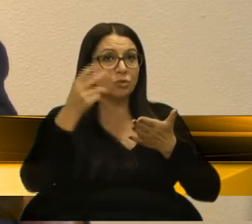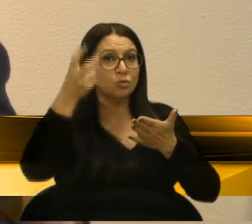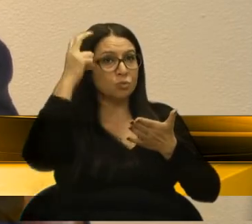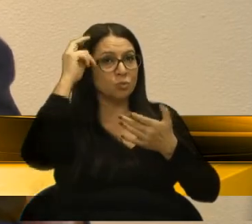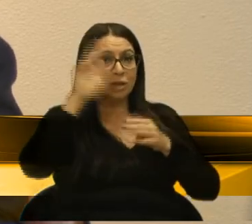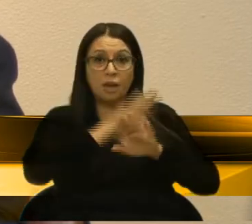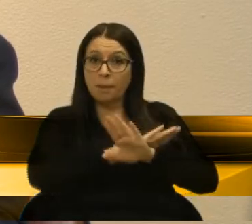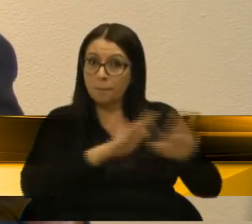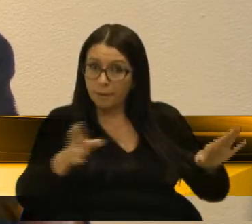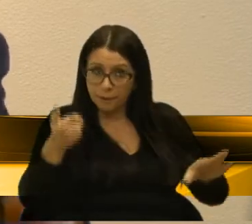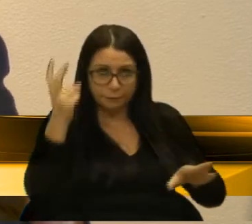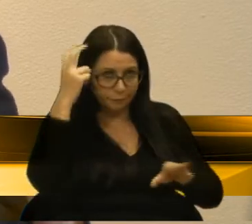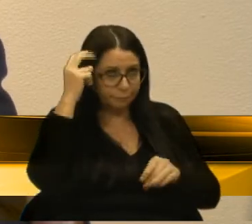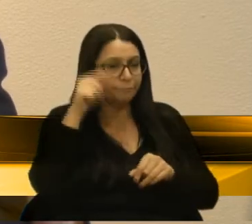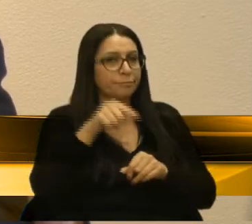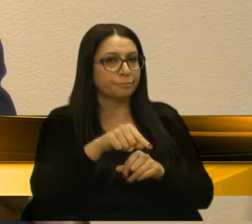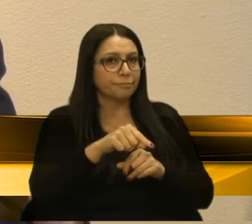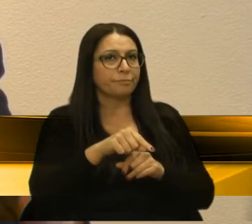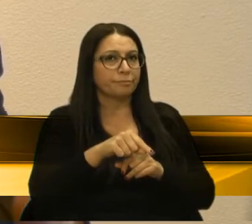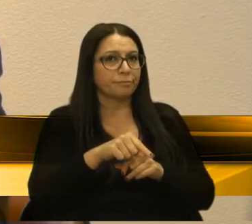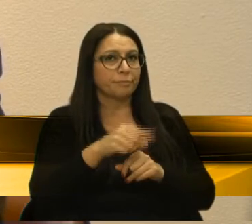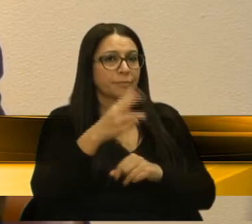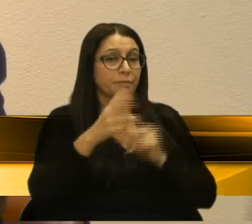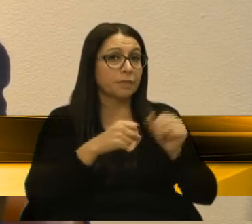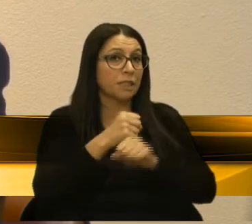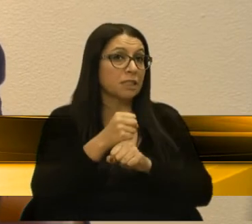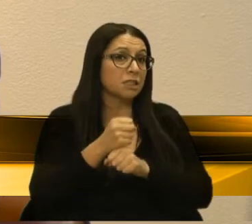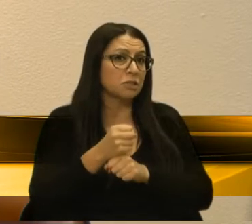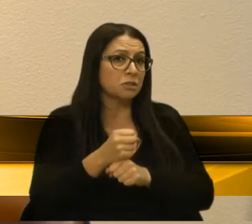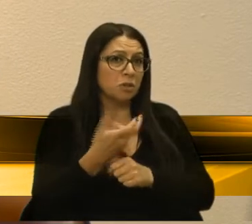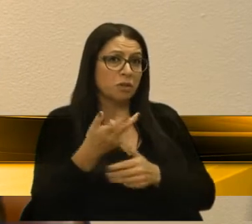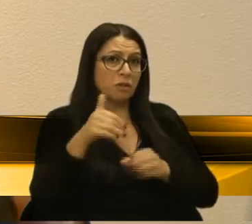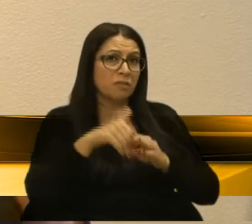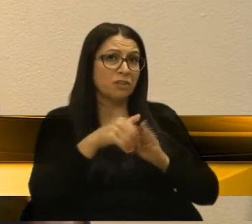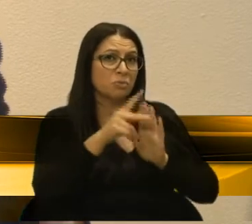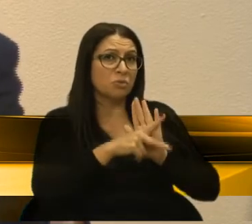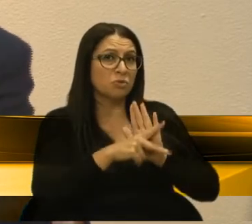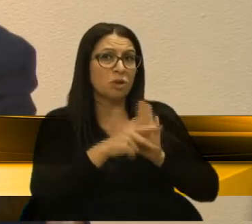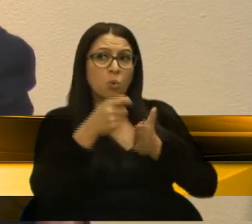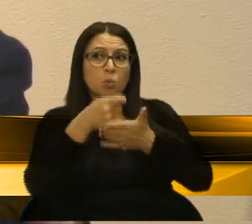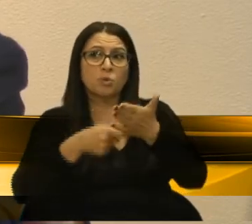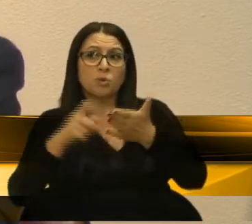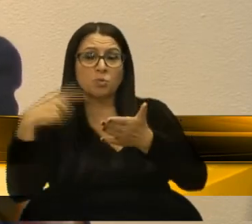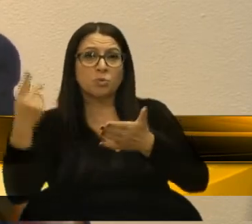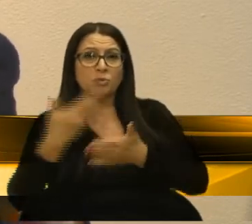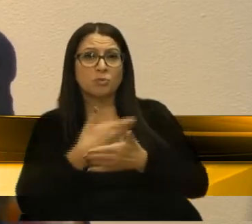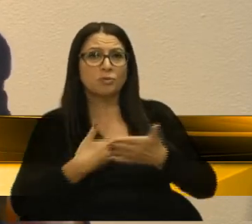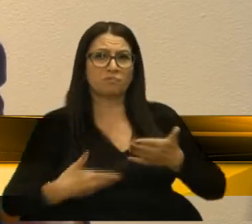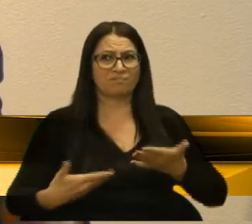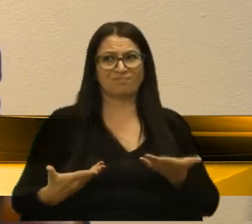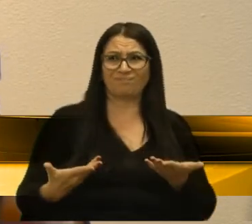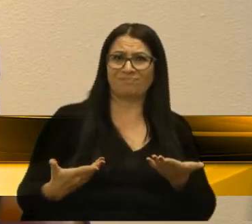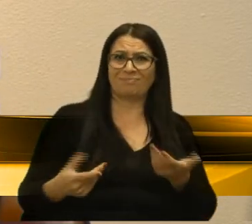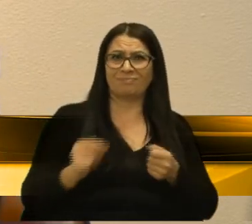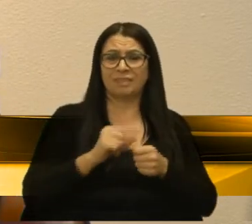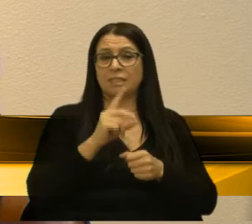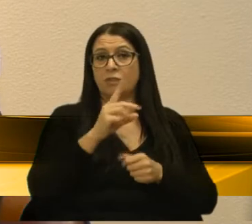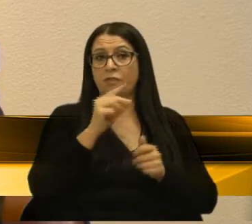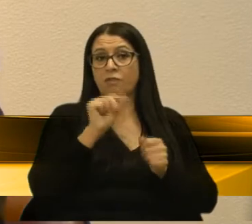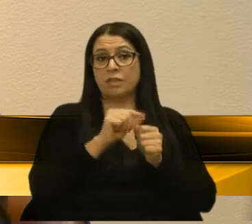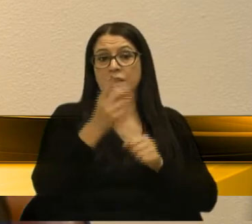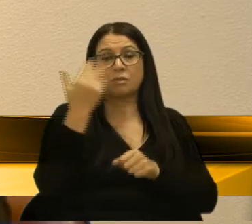acabaram com a cultura. Acabaram com a cultura em três anos e agora nós temos que votar um projeto autorizando outro governo a fazer uma coisa que não fizeram em três anos.